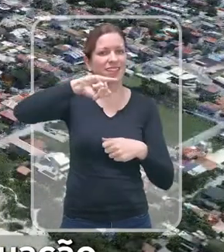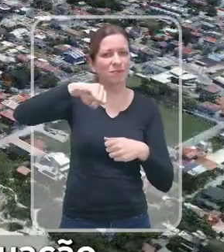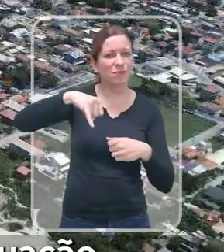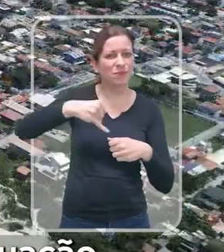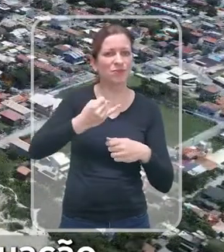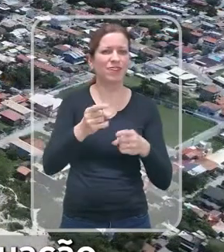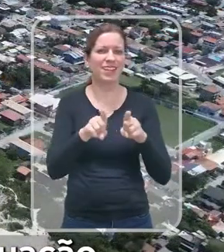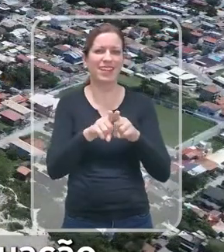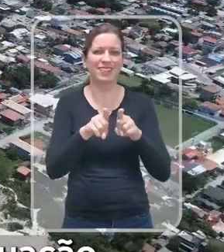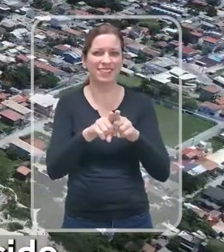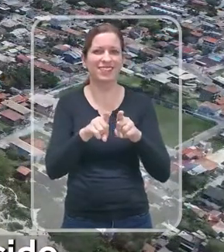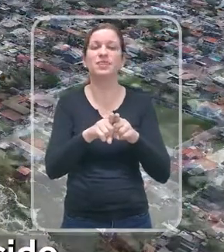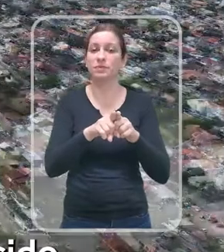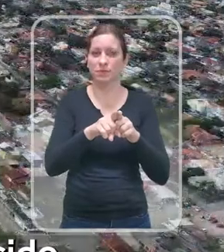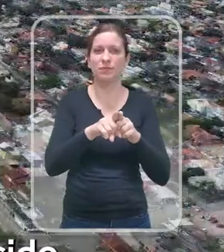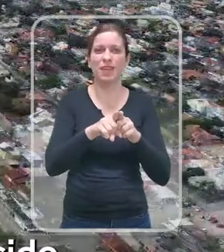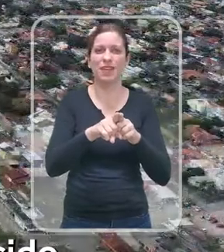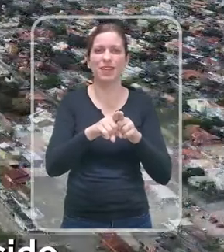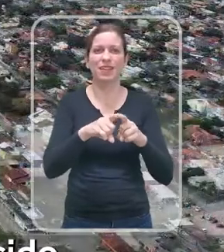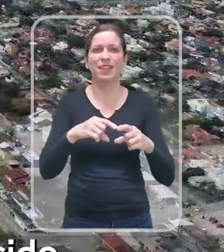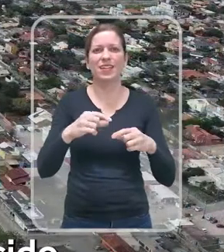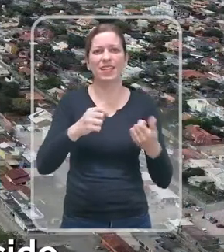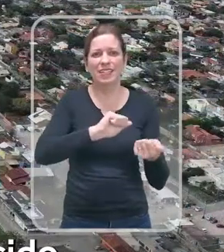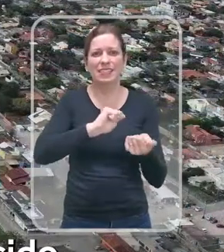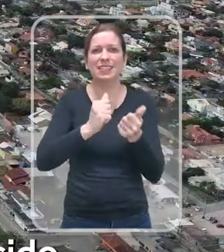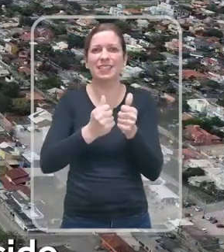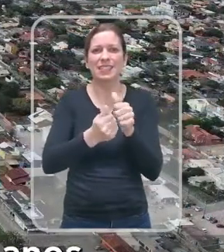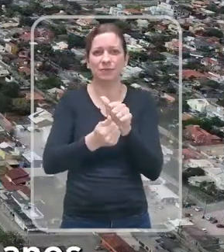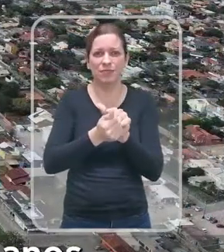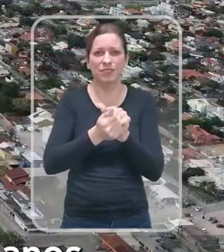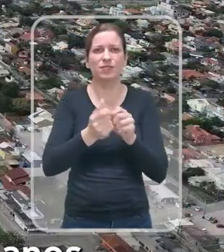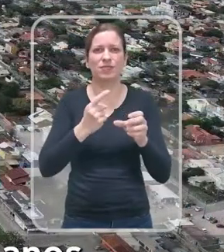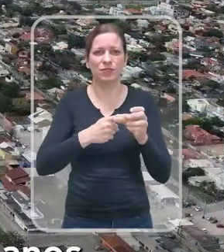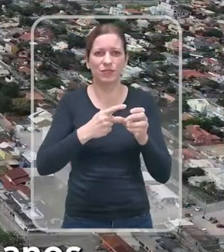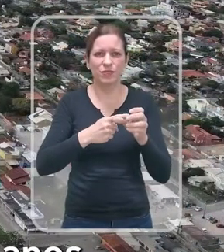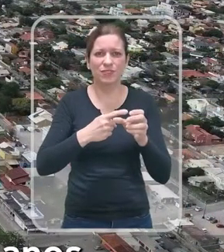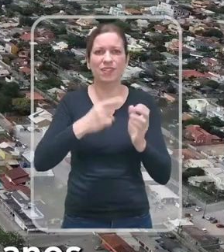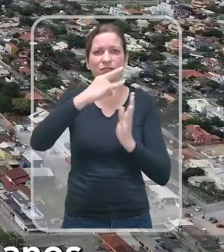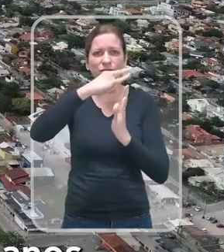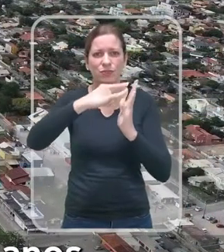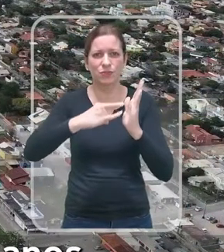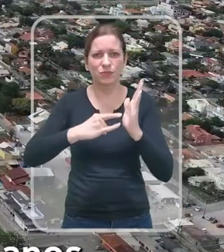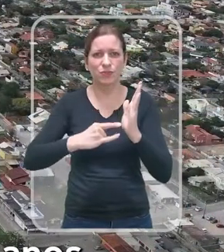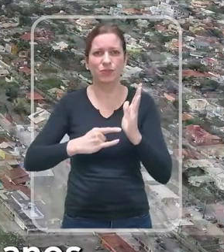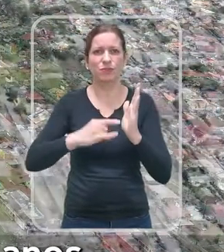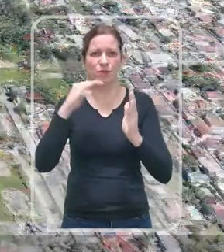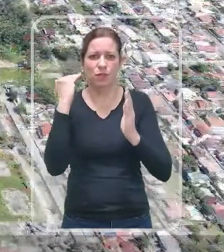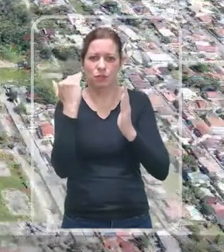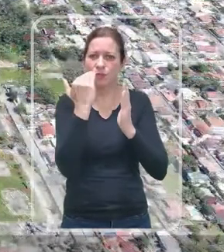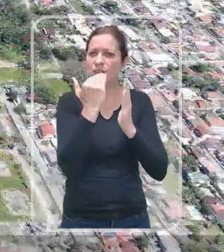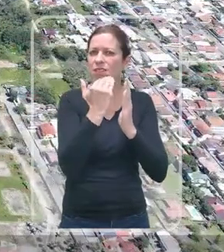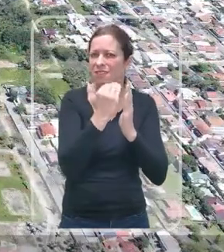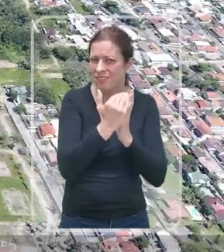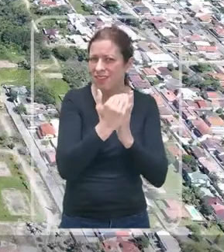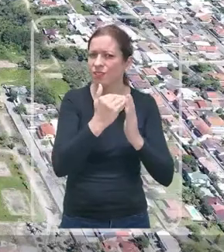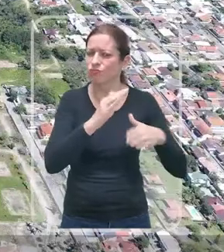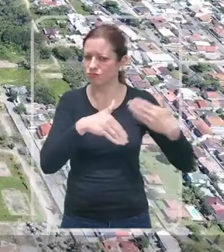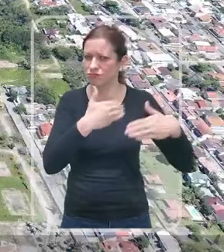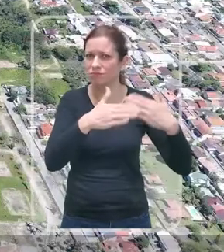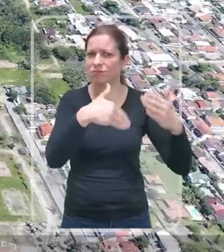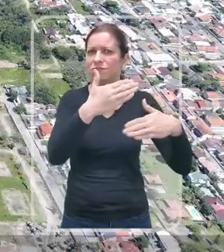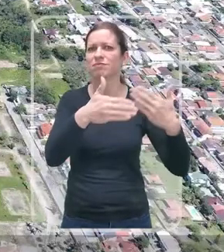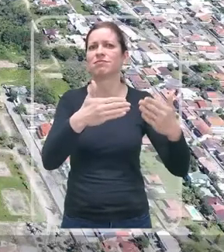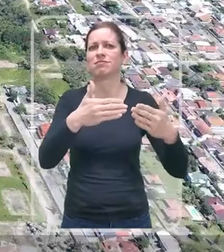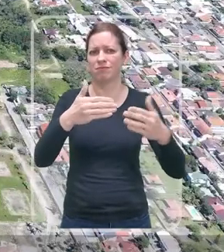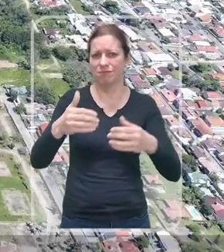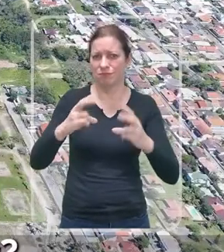mudança e adequação. Basta ver como a cidade tem crescido, a sua evolução, ao longo dos últimos anos. Será que temos conseguido